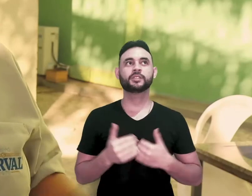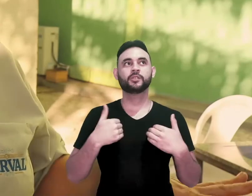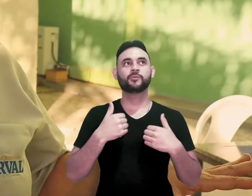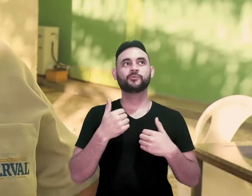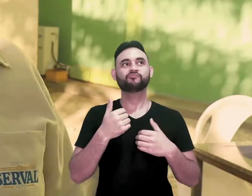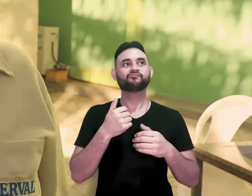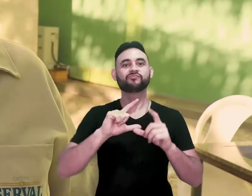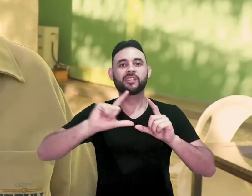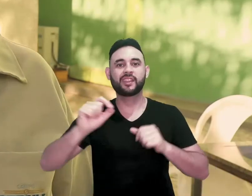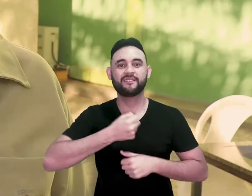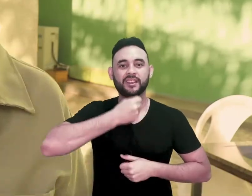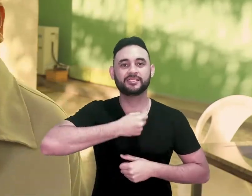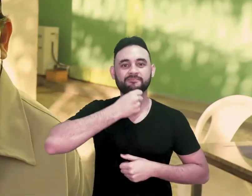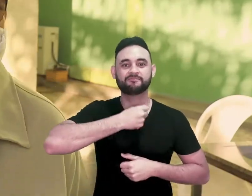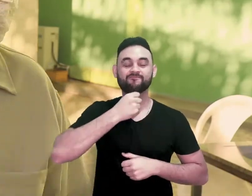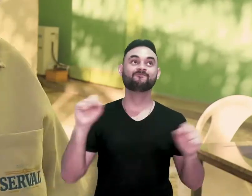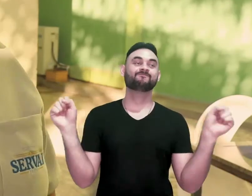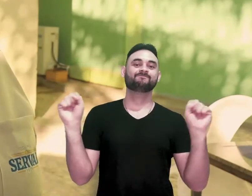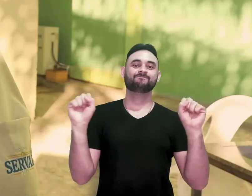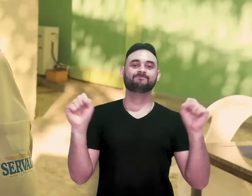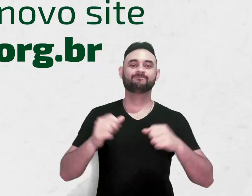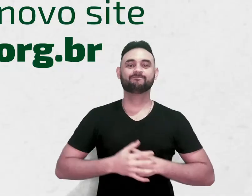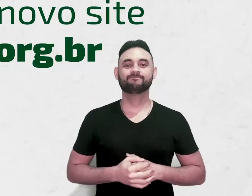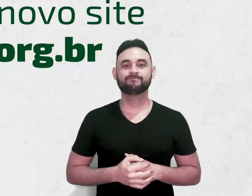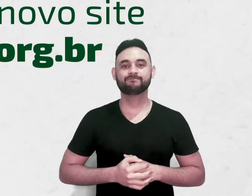acho que eu vou sair daqui velhinha. Adoro!